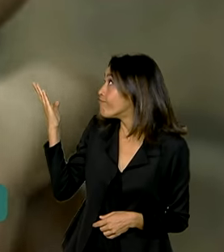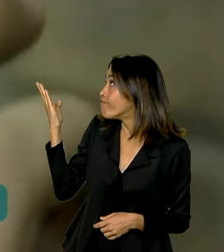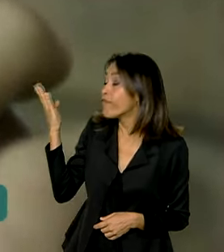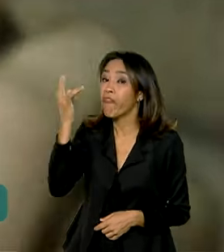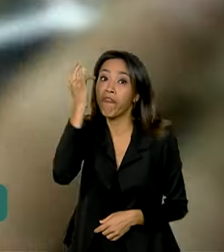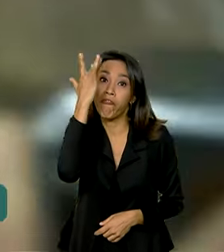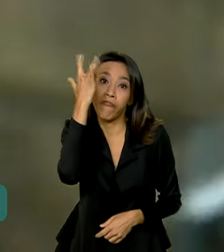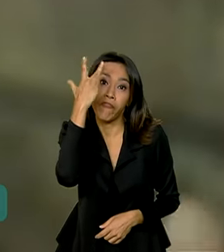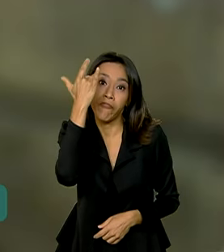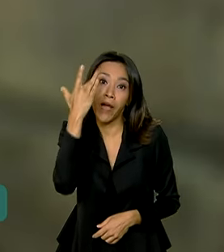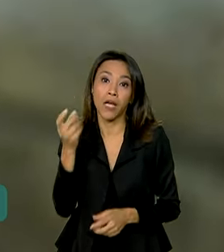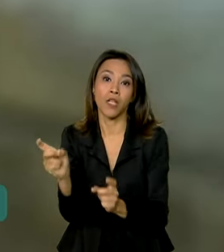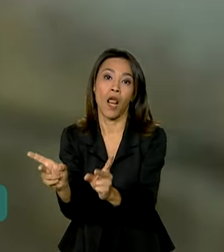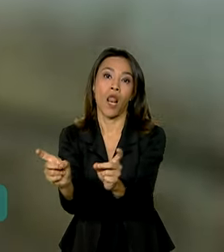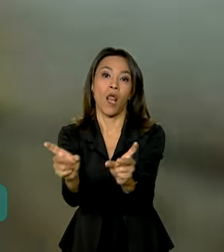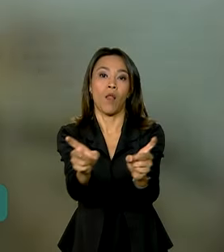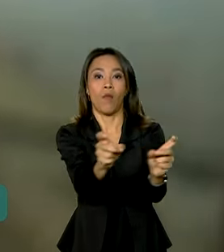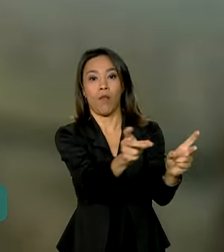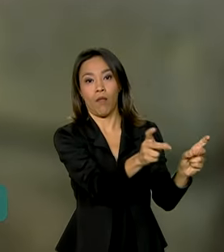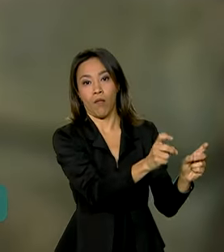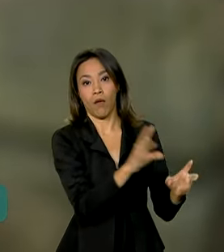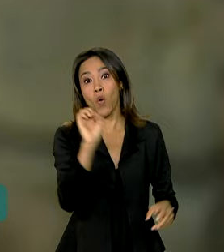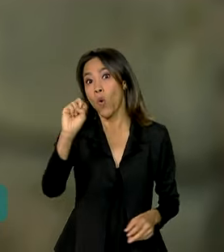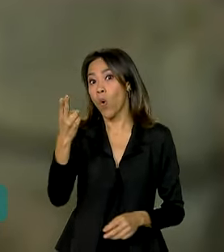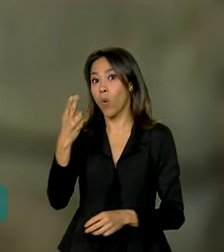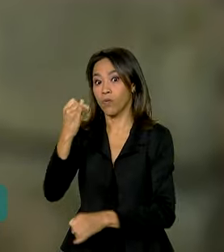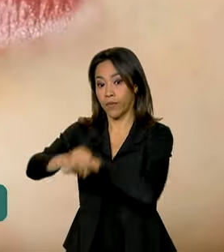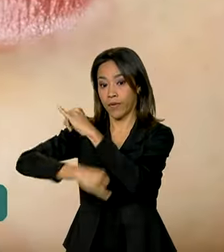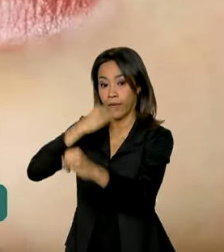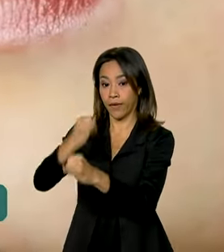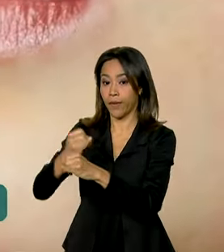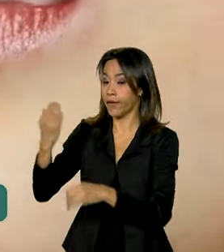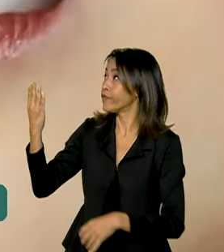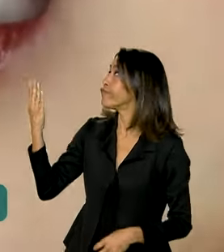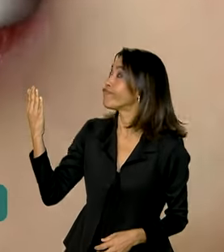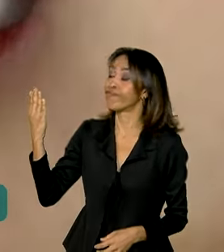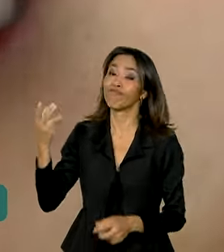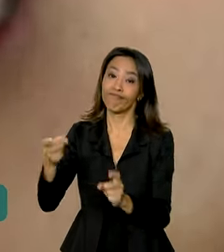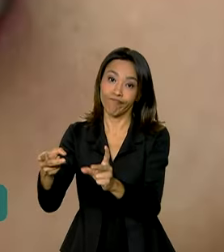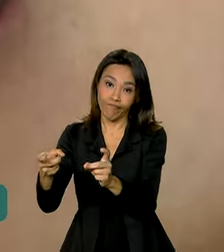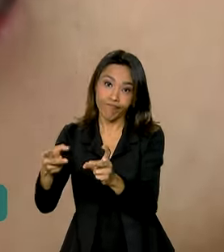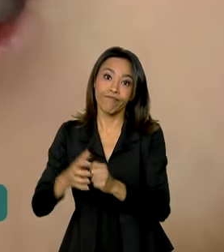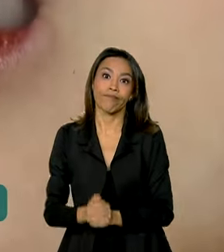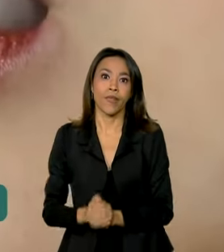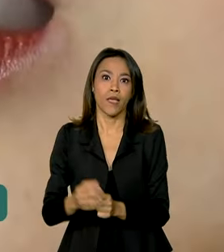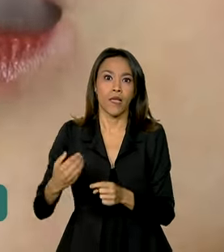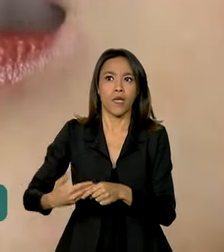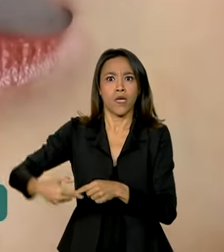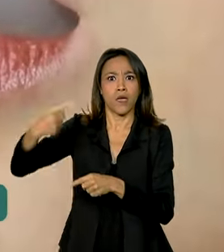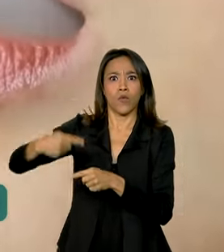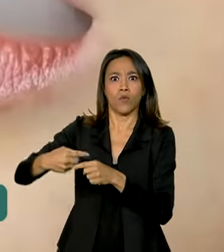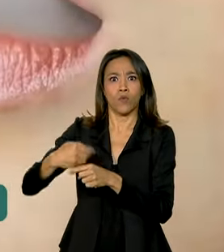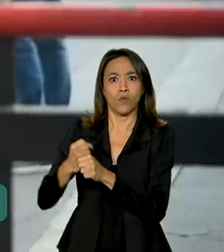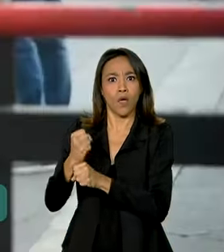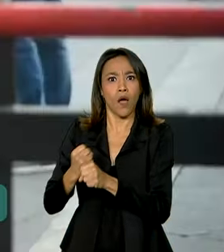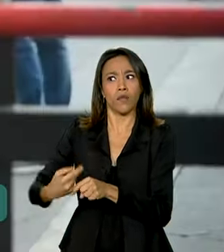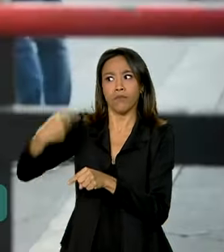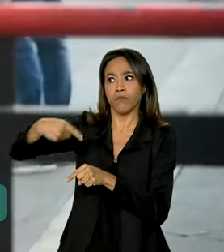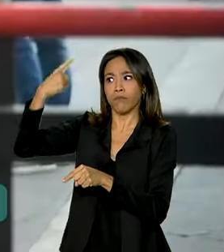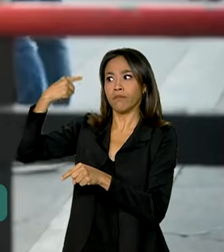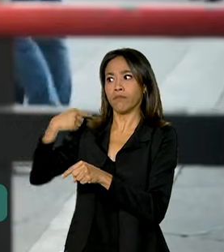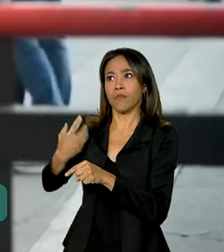facilmente no comércio popular ou na internet. Nos últimos anos, o produto ganhou adeptos no país,